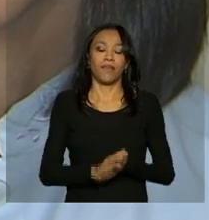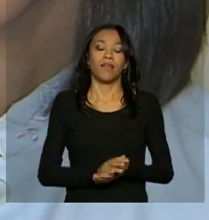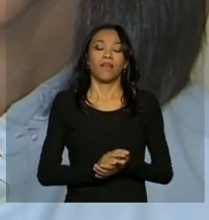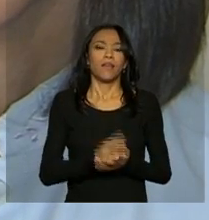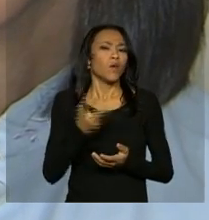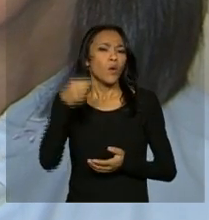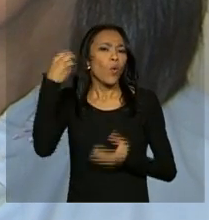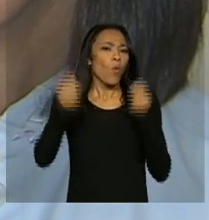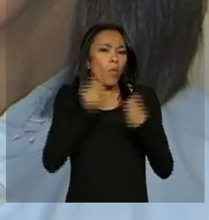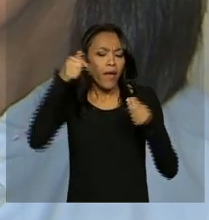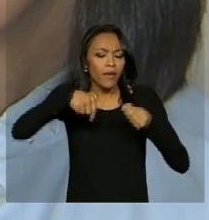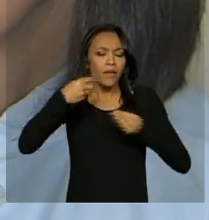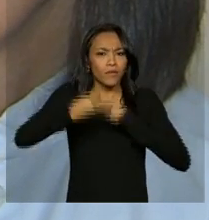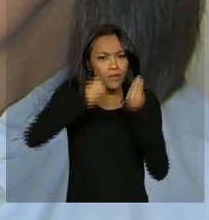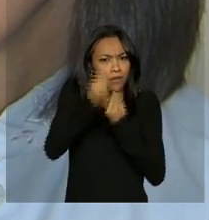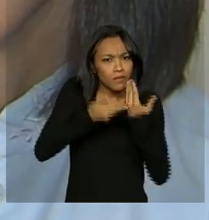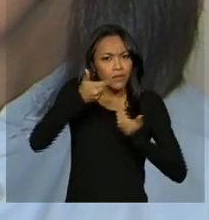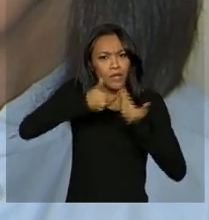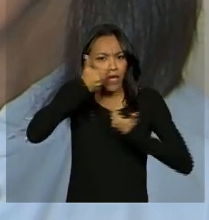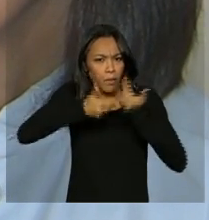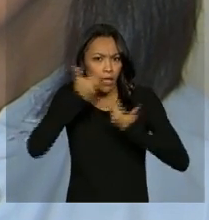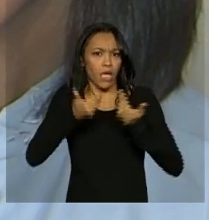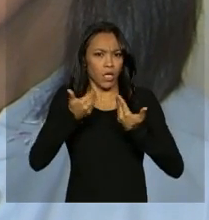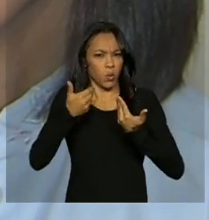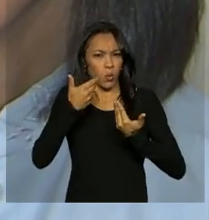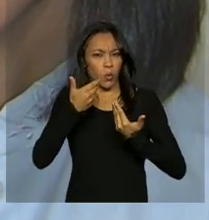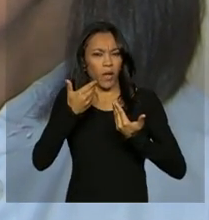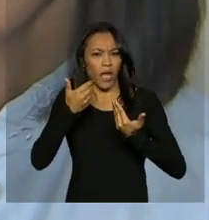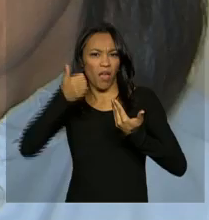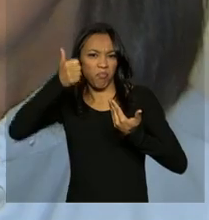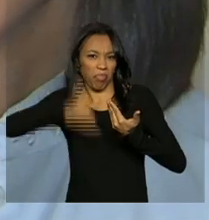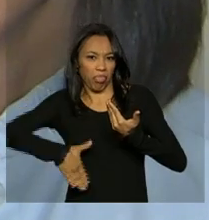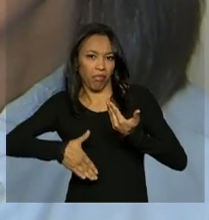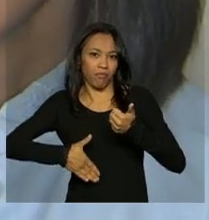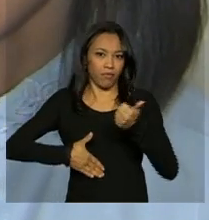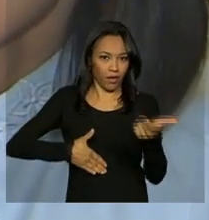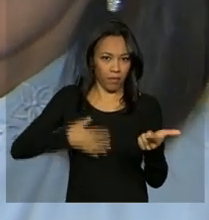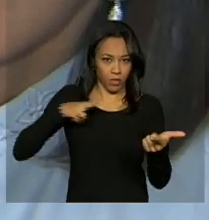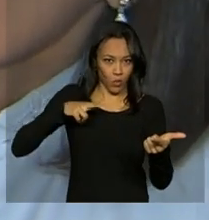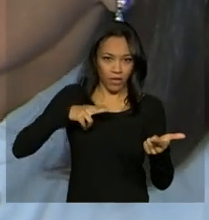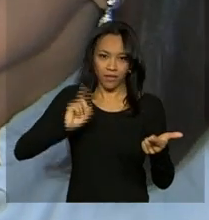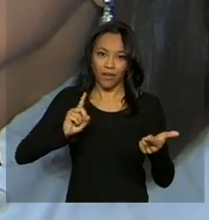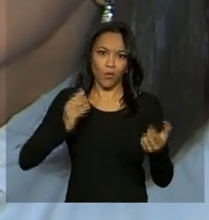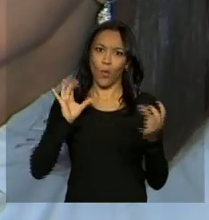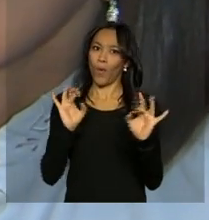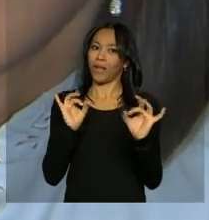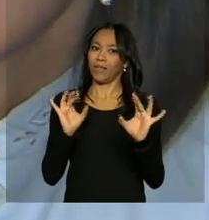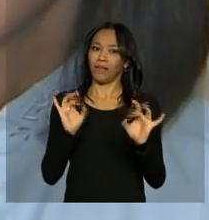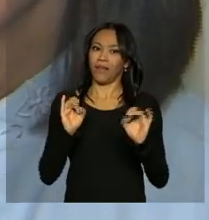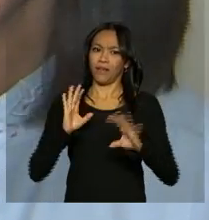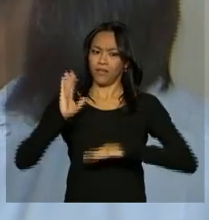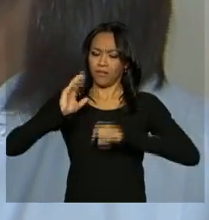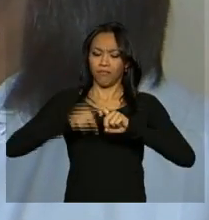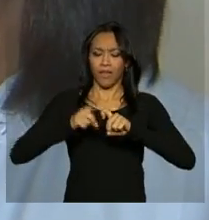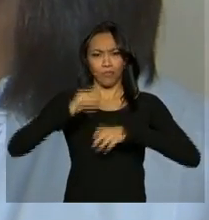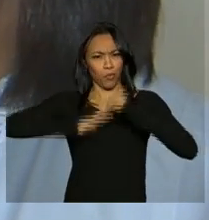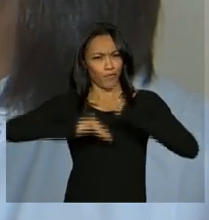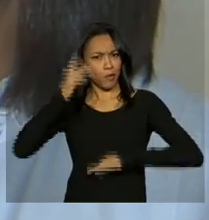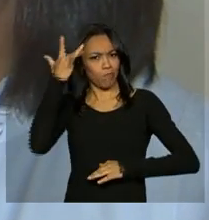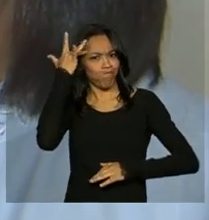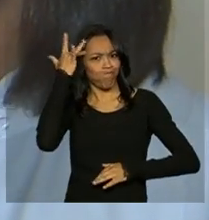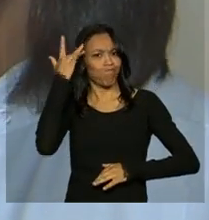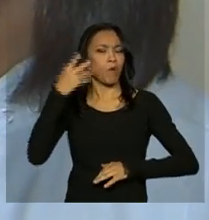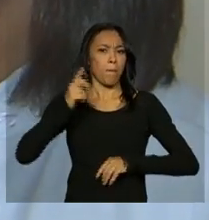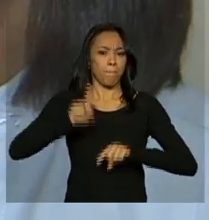tratamento aqui, ele perde alguma coisa para o tratamento particular? Como é que é? Em nada. Tanto na qualidade do profissional como na qualidade do